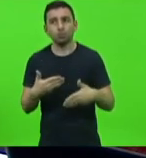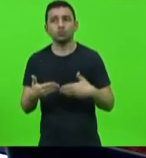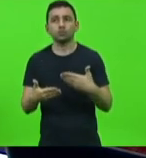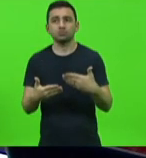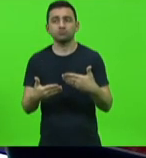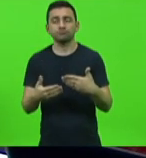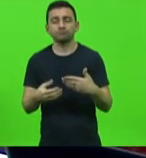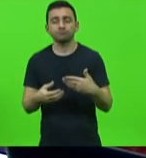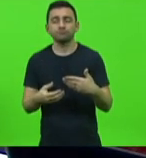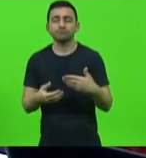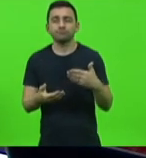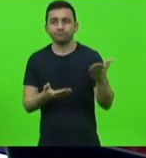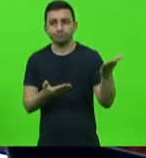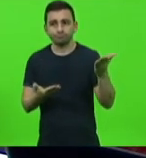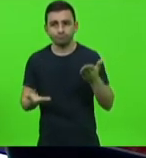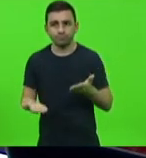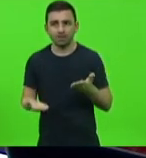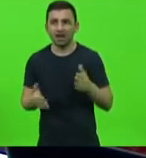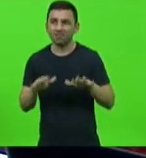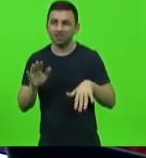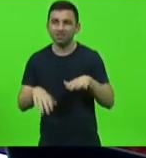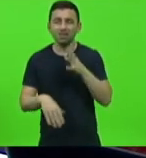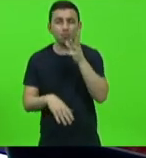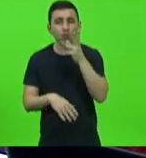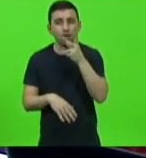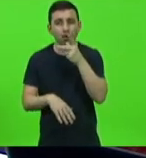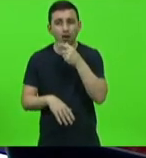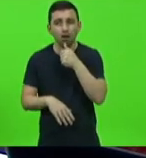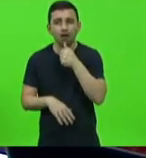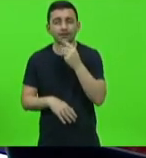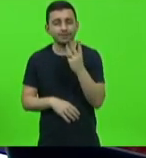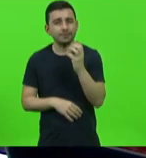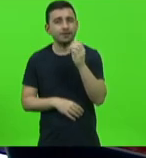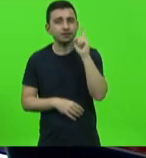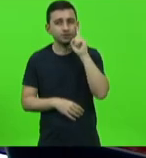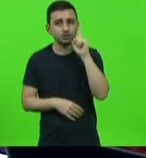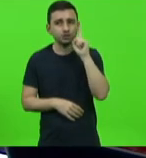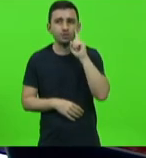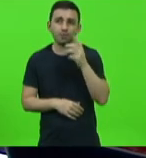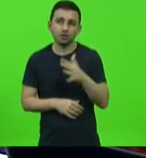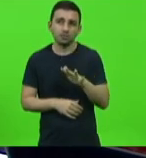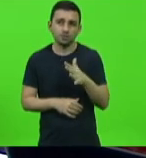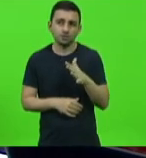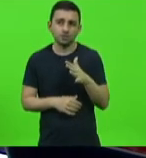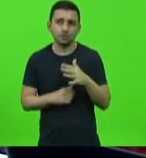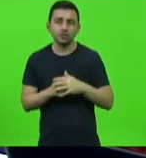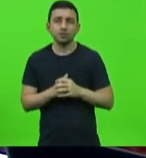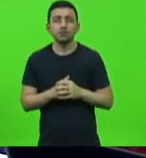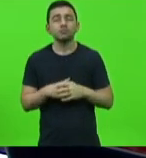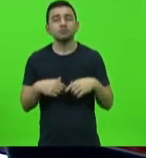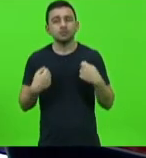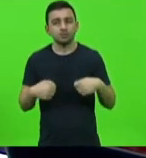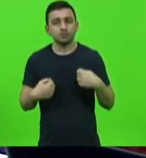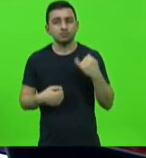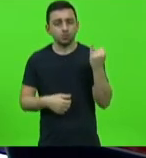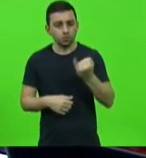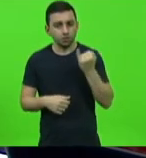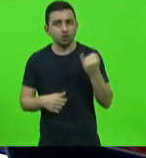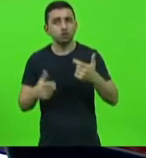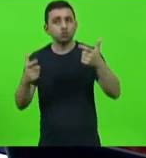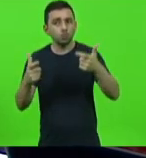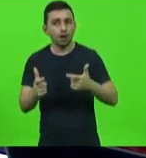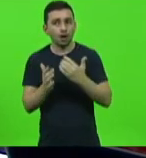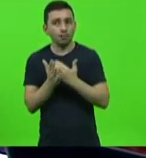em média esteja demorando pelas informações 30 dias por isso que seria importante ter um centro de referência